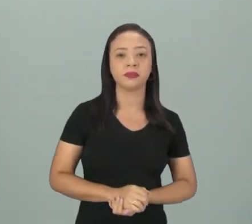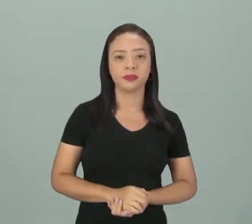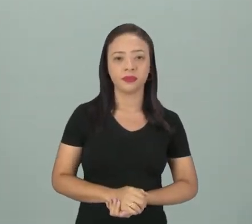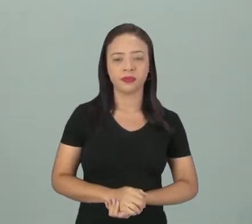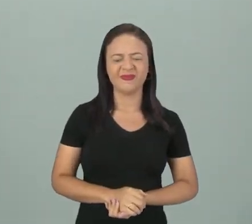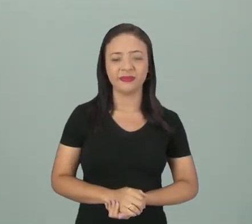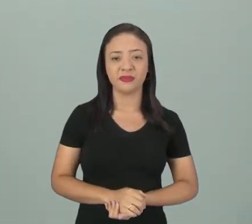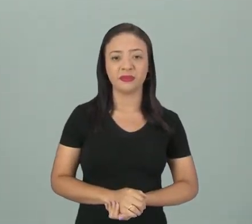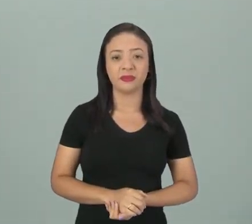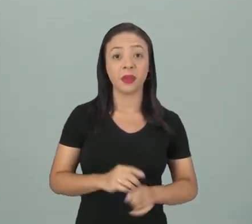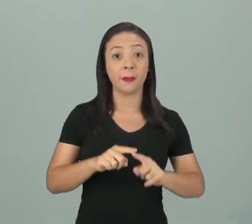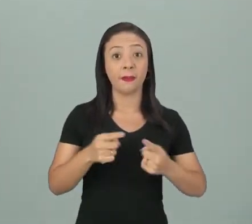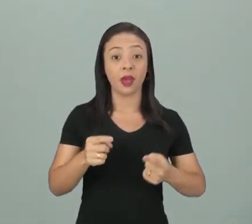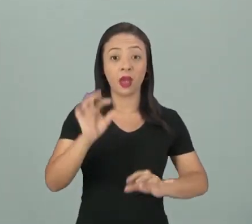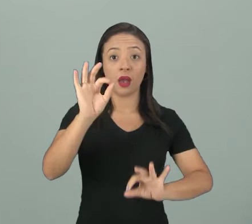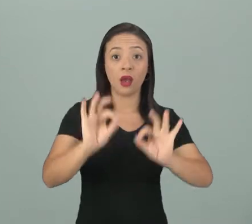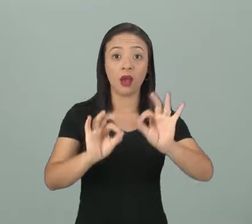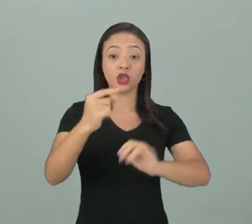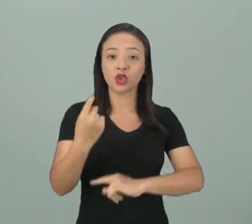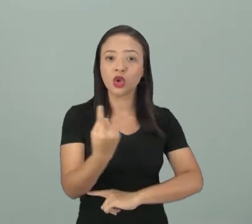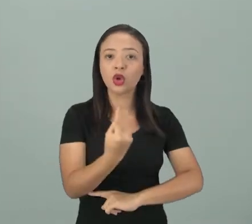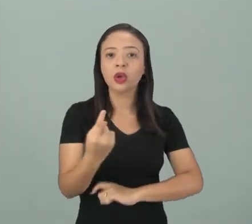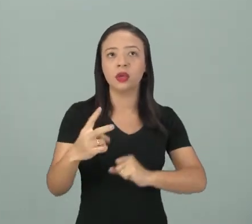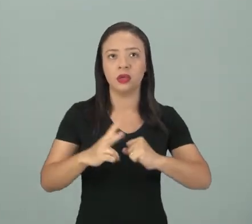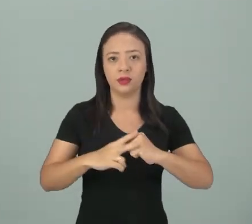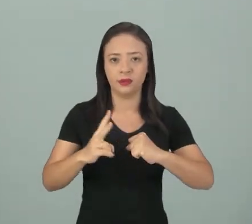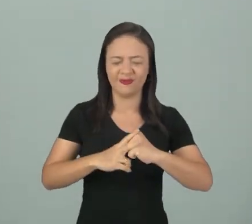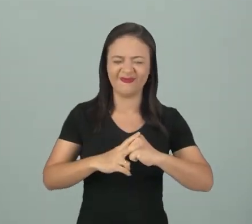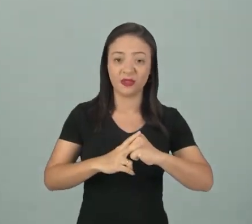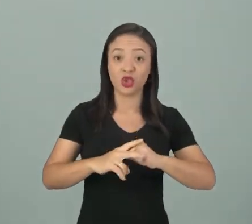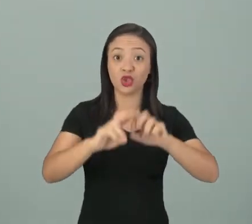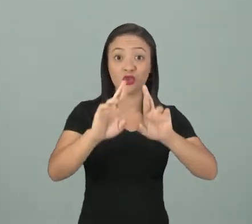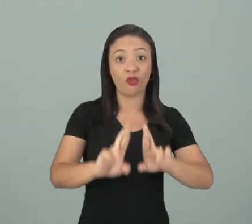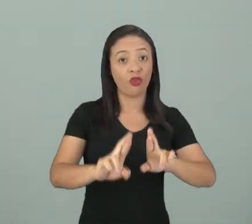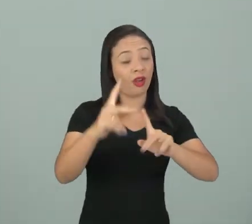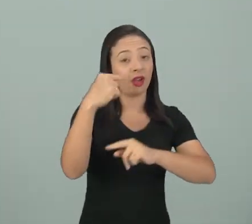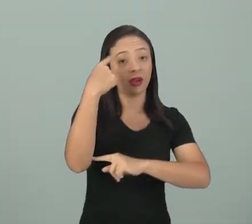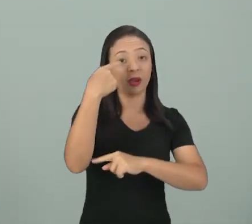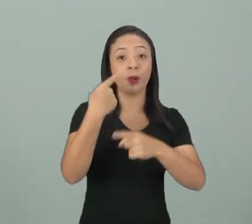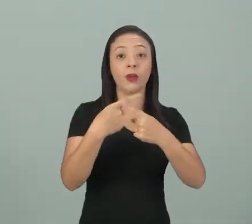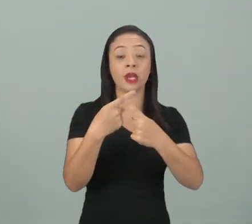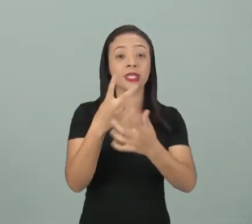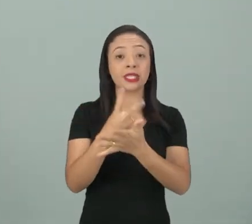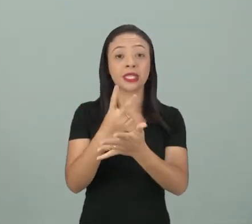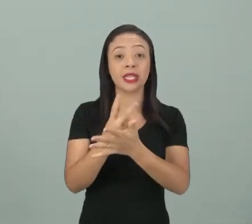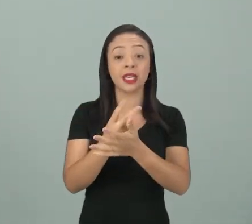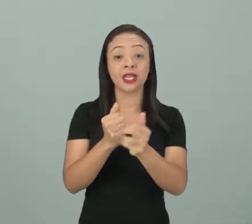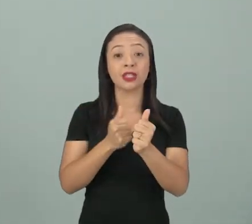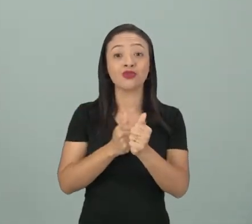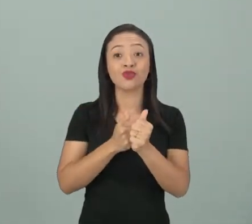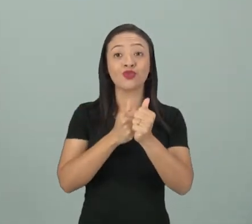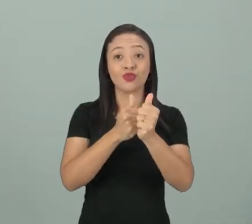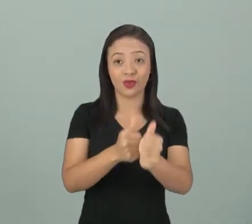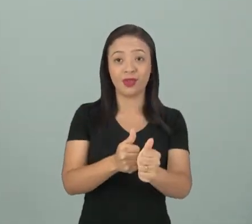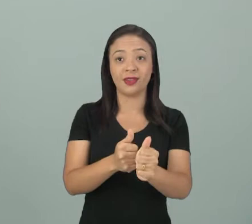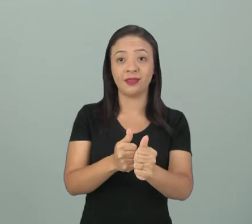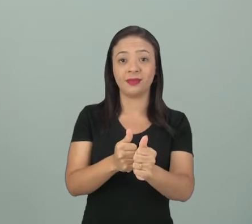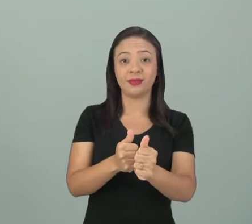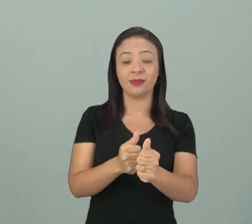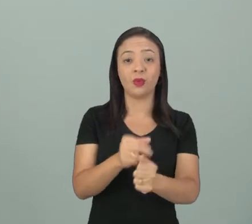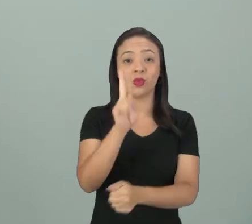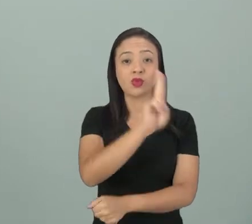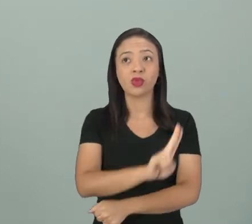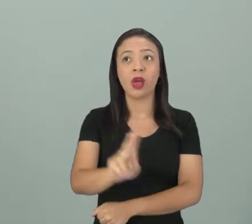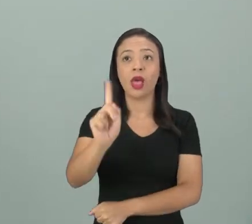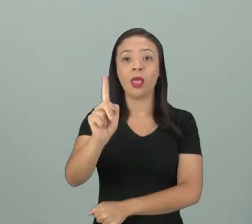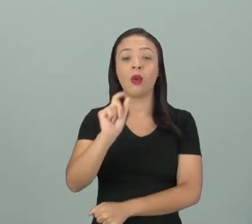é conjugado sozinho o verbo, tá? No espanhol, não, porque ele vai acompanhado, tá? Eu não uso